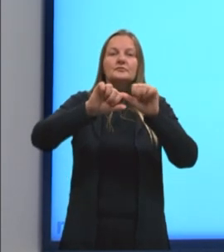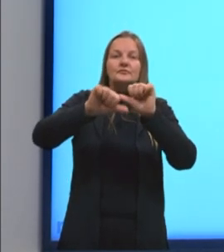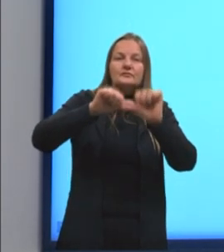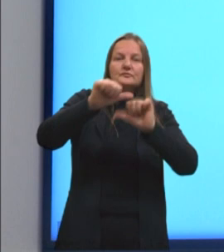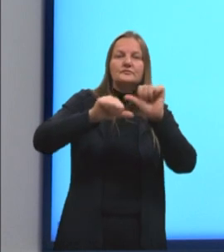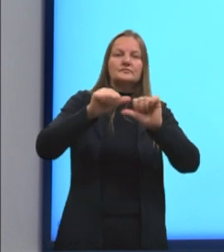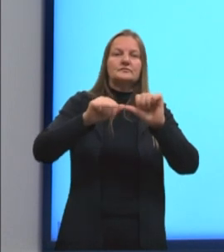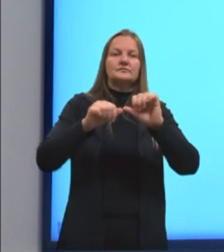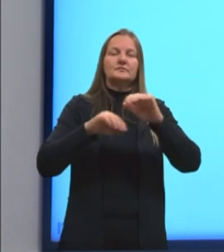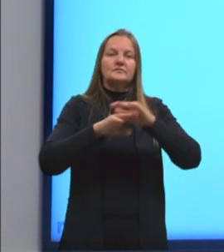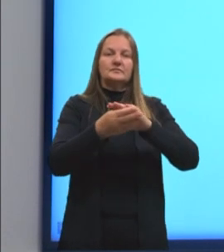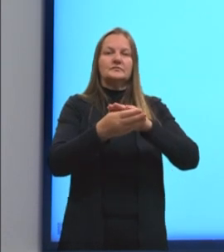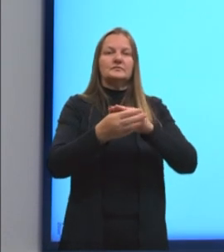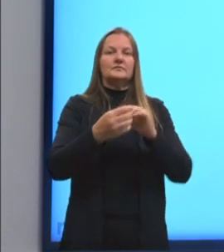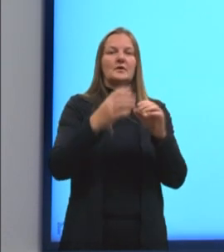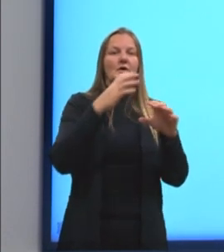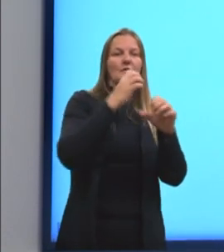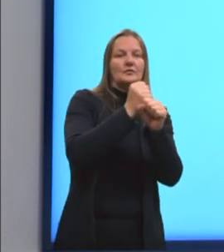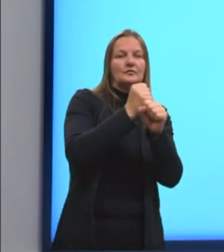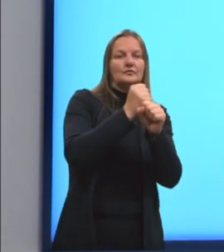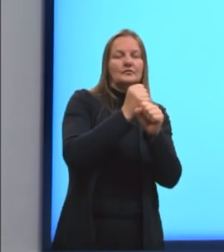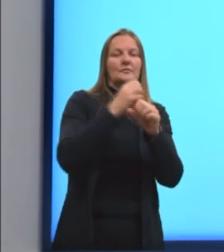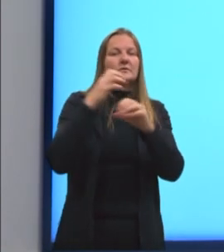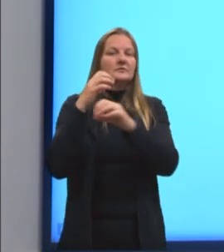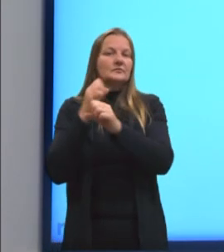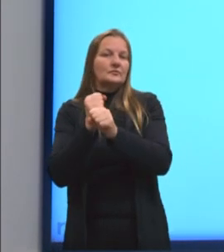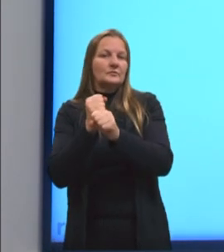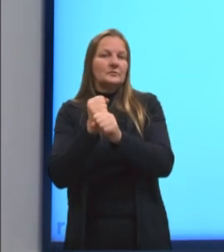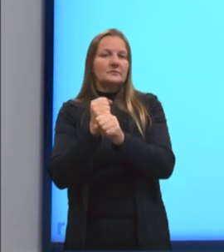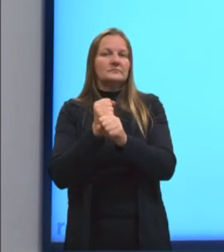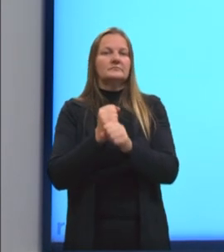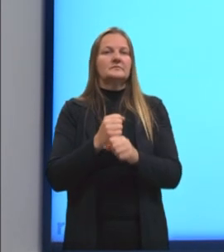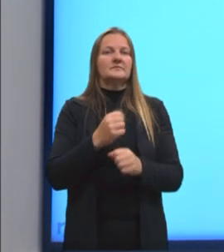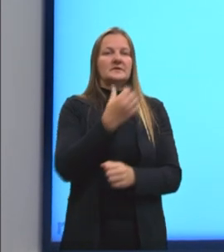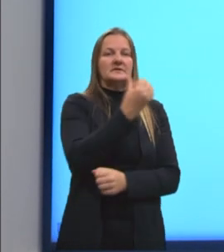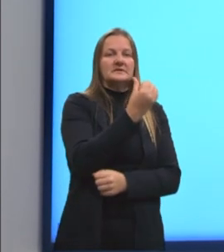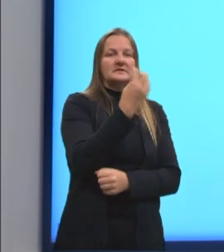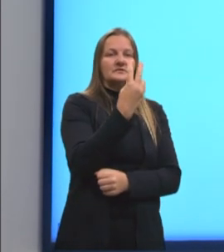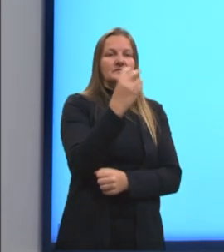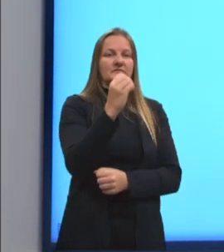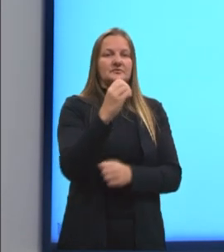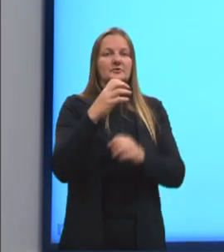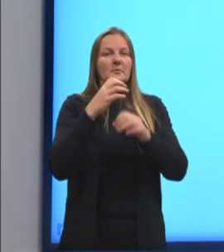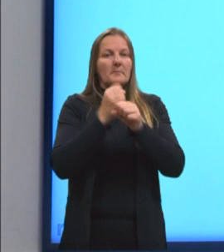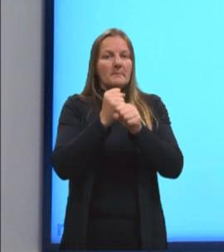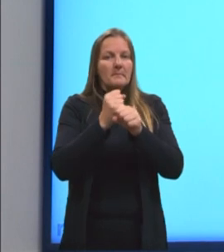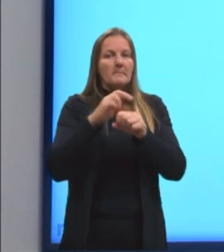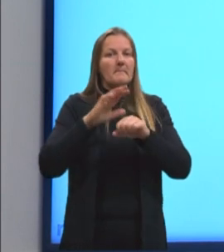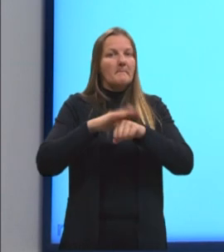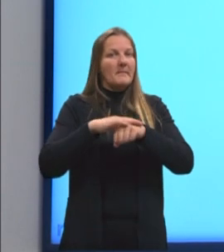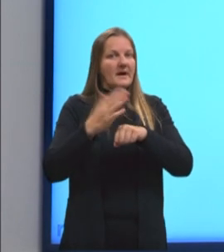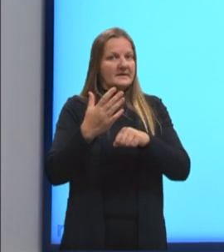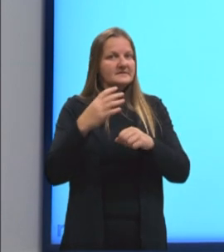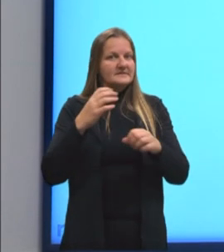milímetro. Porque agora somamos os valores. 620 milímetros e permanece a mesma unidade.